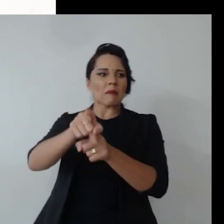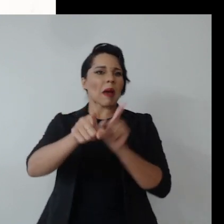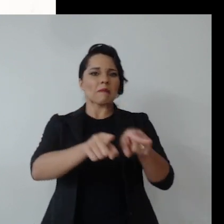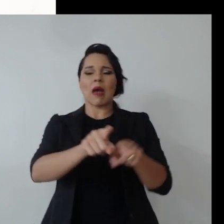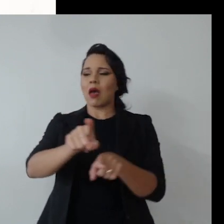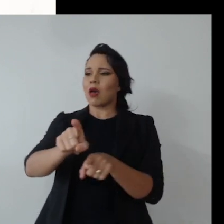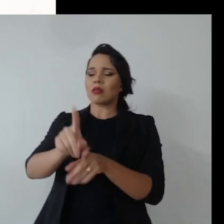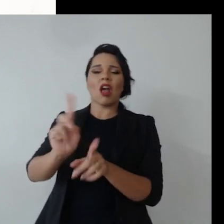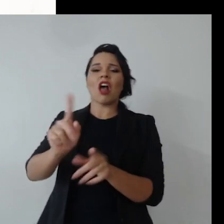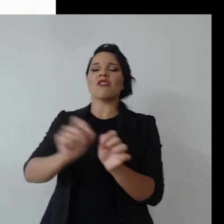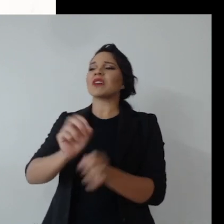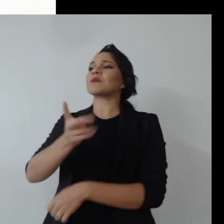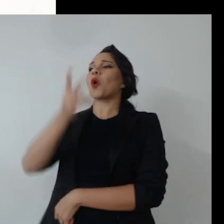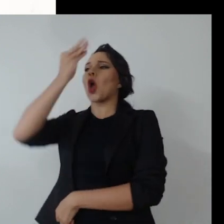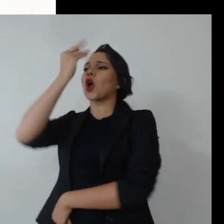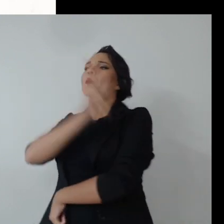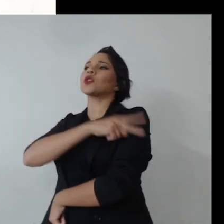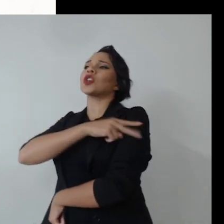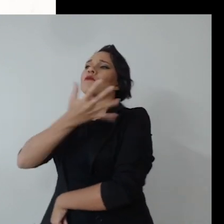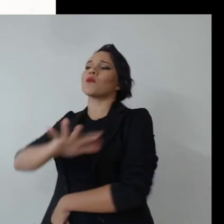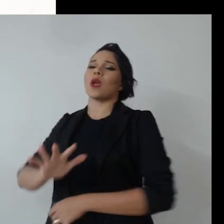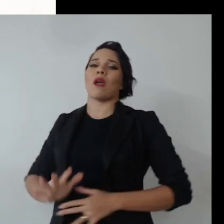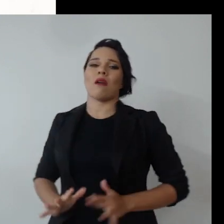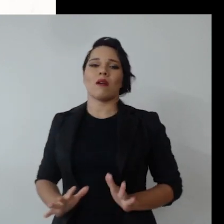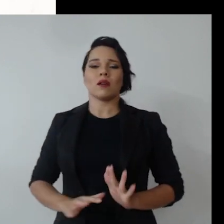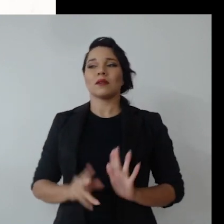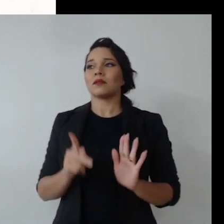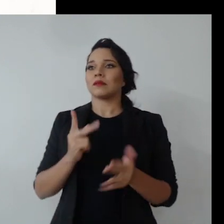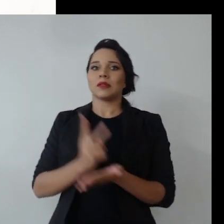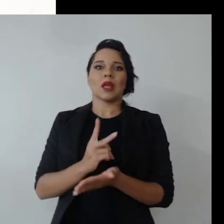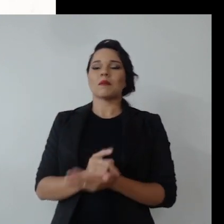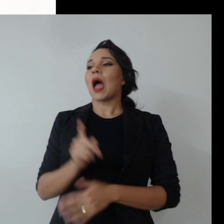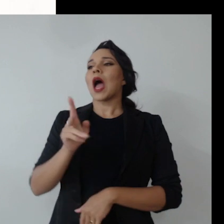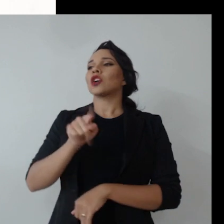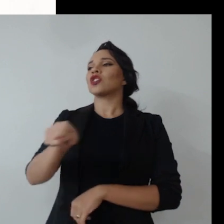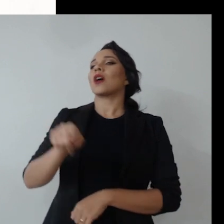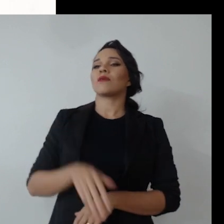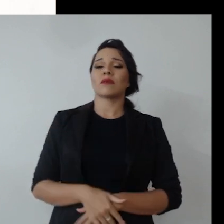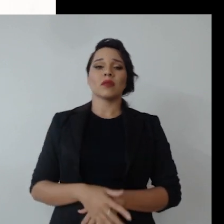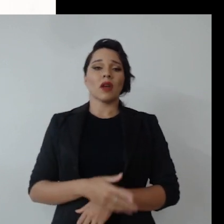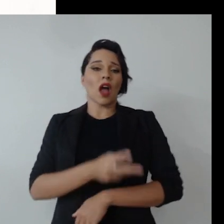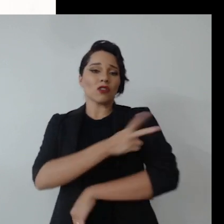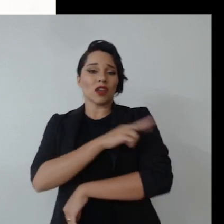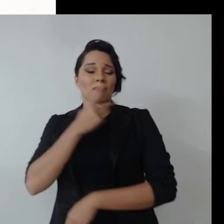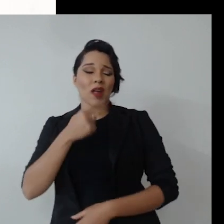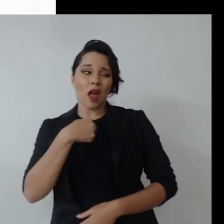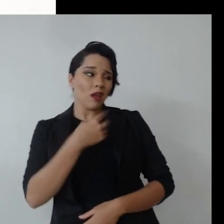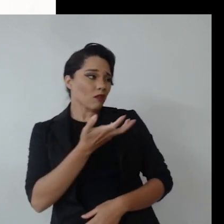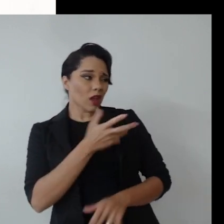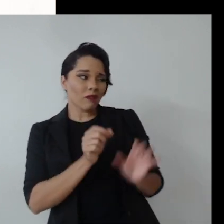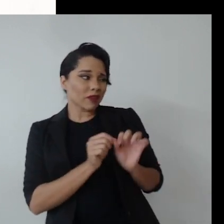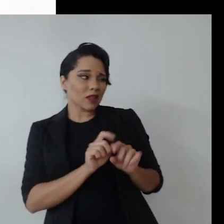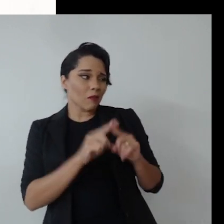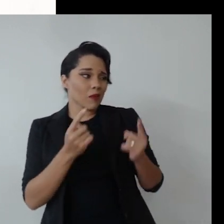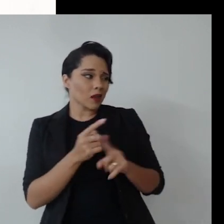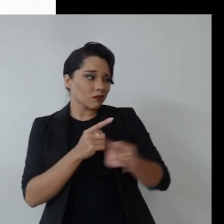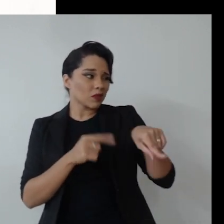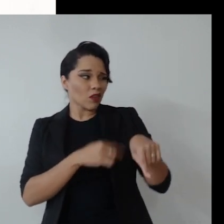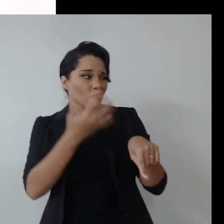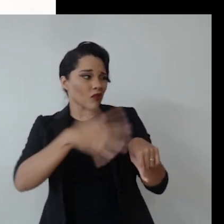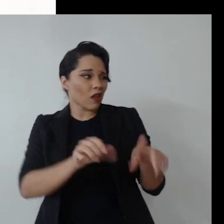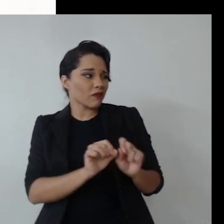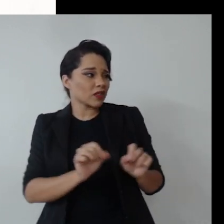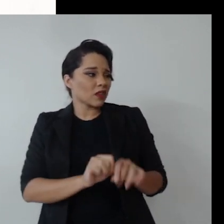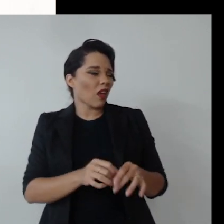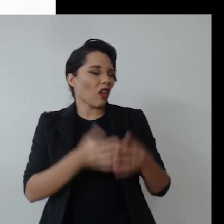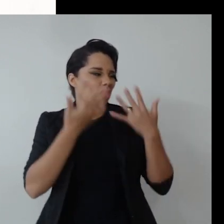outro, né? Não, a gente não faz isso porque meu chefe não quer. sempre botar e a mesma coisa o chefe. Não, eu quero fazer, mas o pessoal